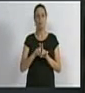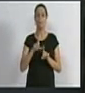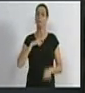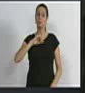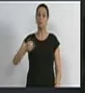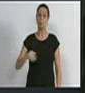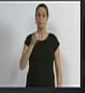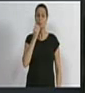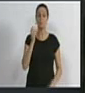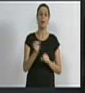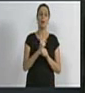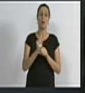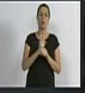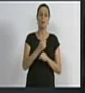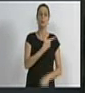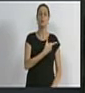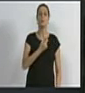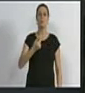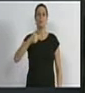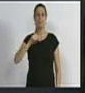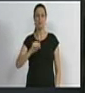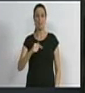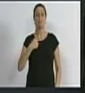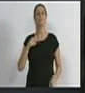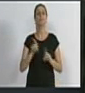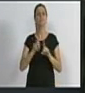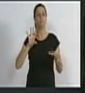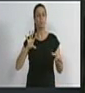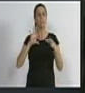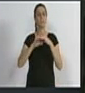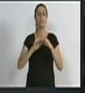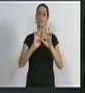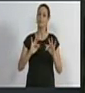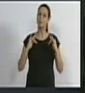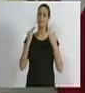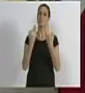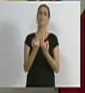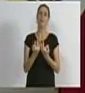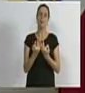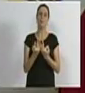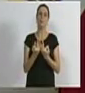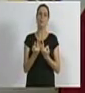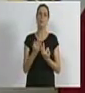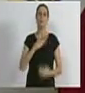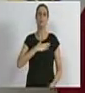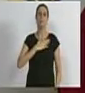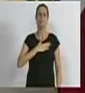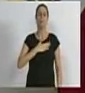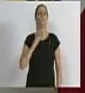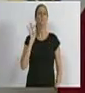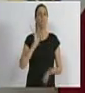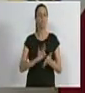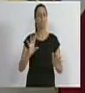desde 2007, ser um grande parceiro também, dessa grande família, meu grande parceiro Miguelão,